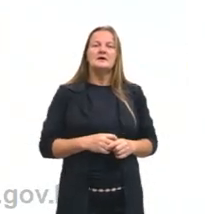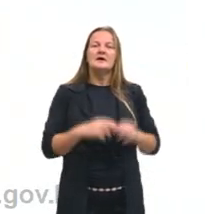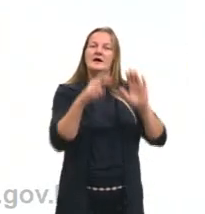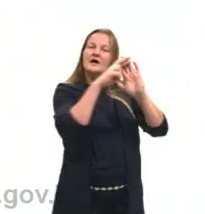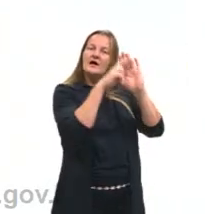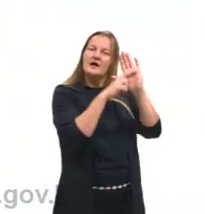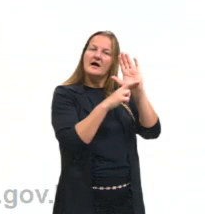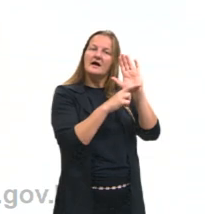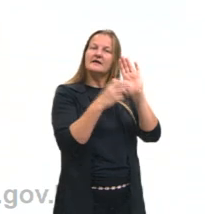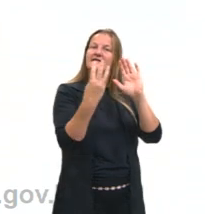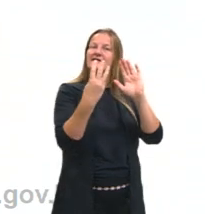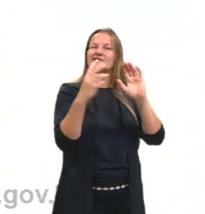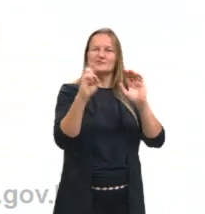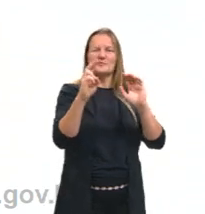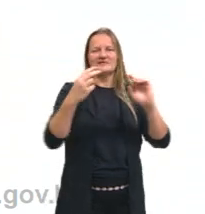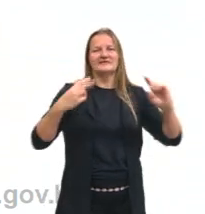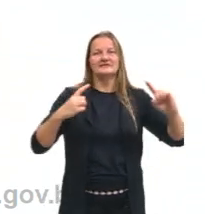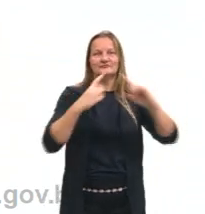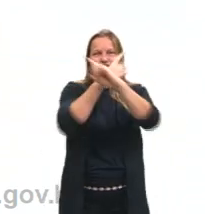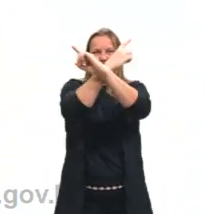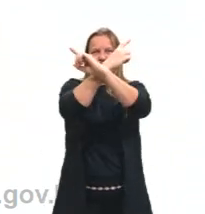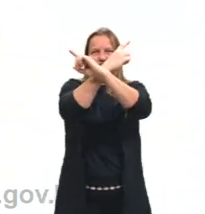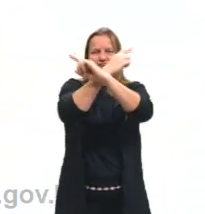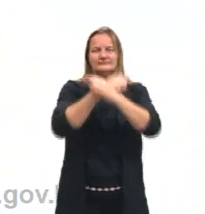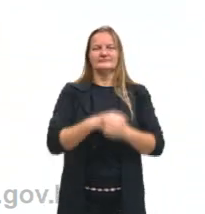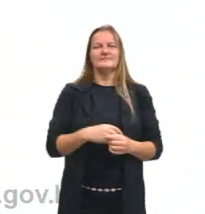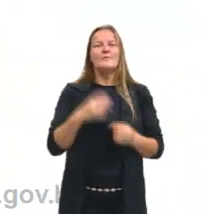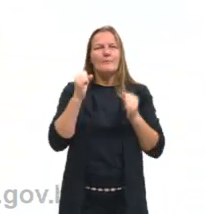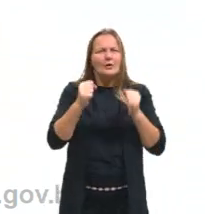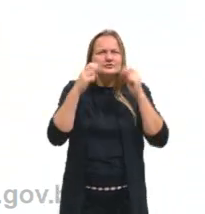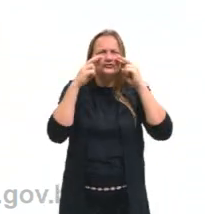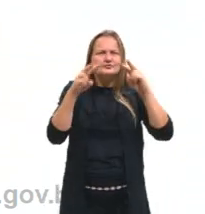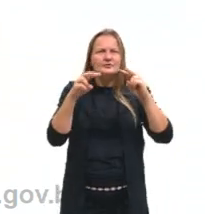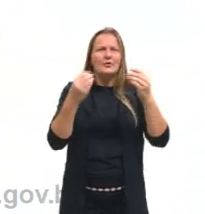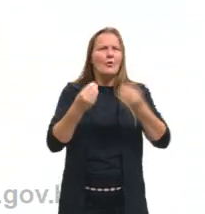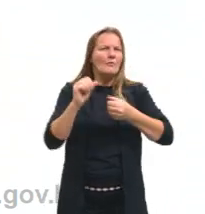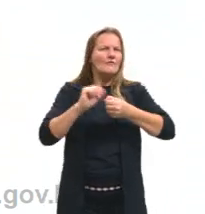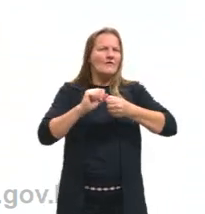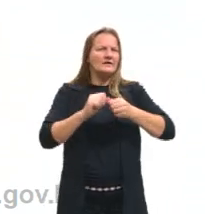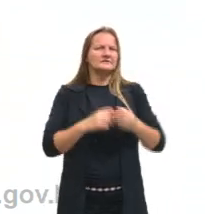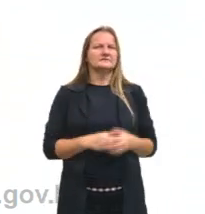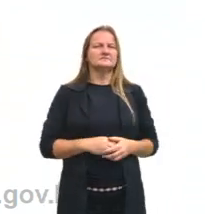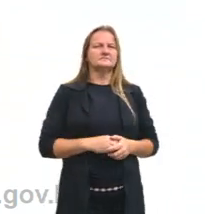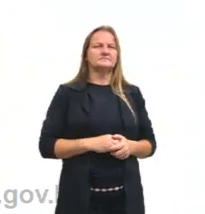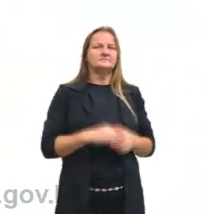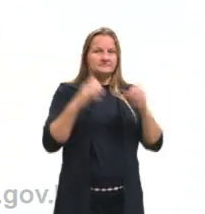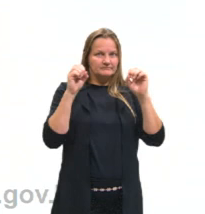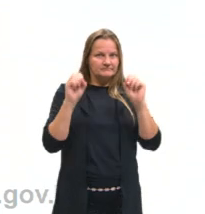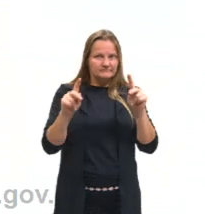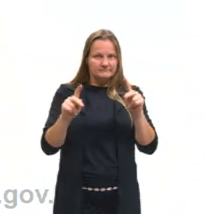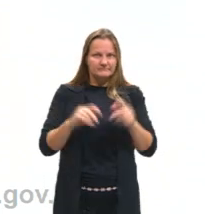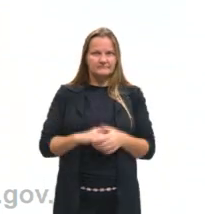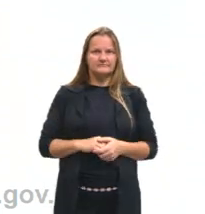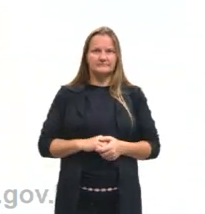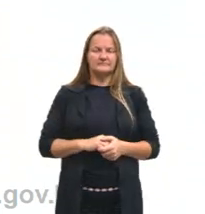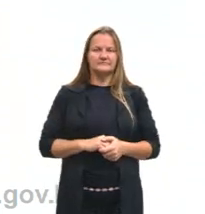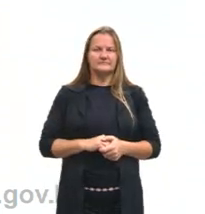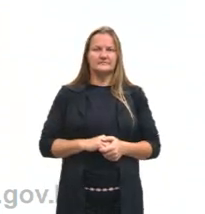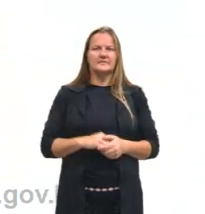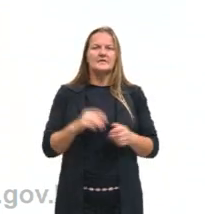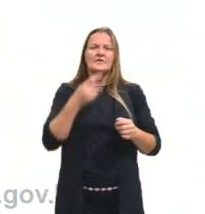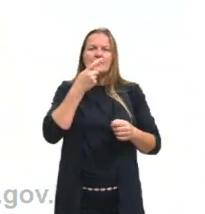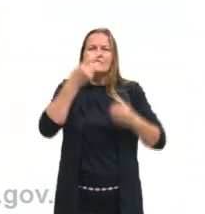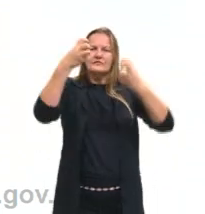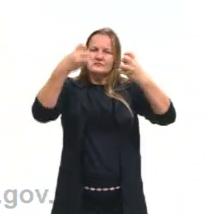Tá? Aqui para a gente conferir, né? Da forma que a gente fez ali no quadro. Certo? Então, como eu já falei na